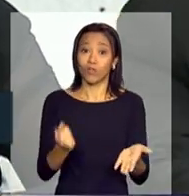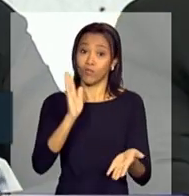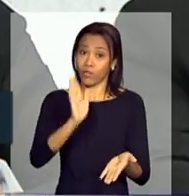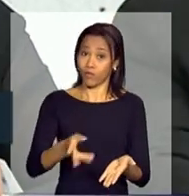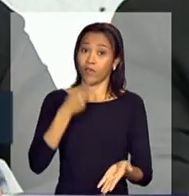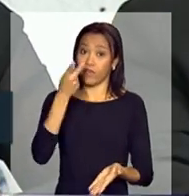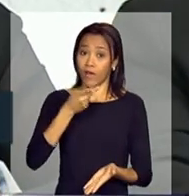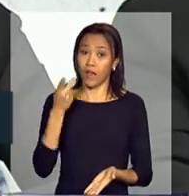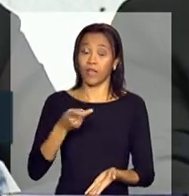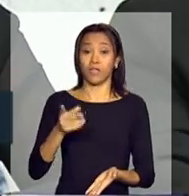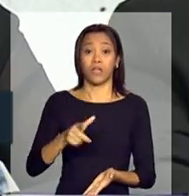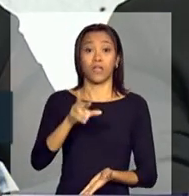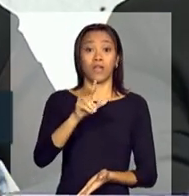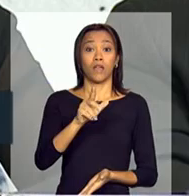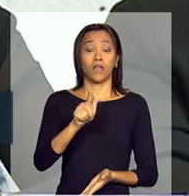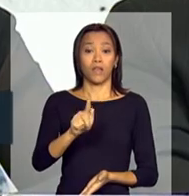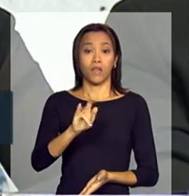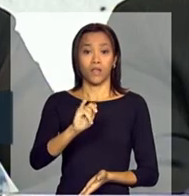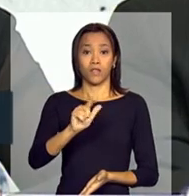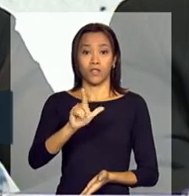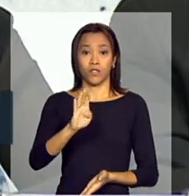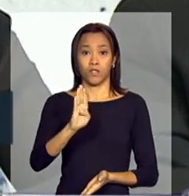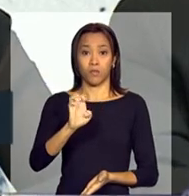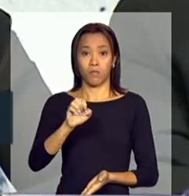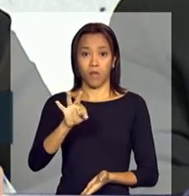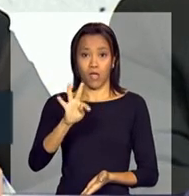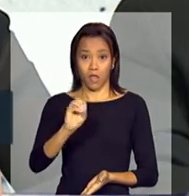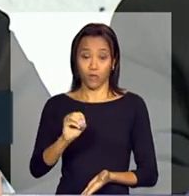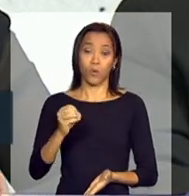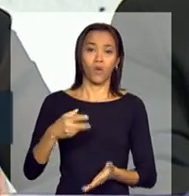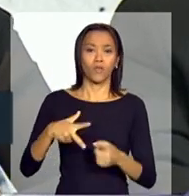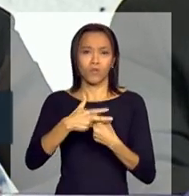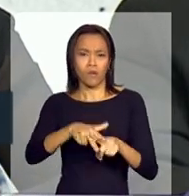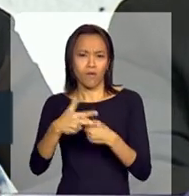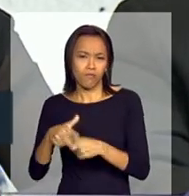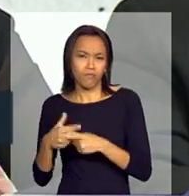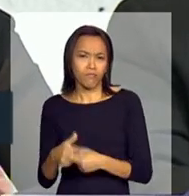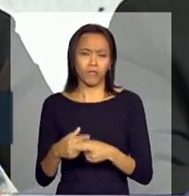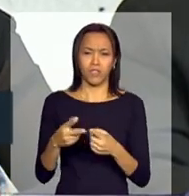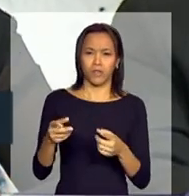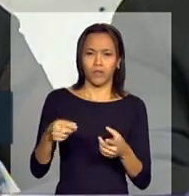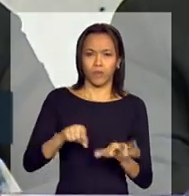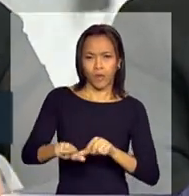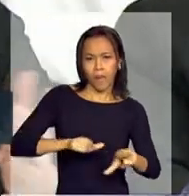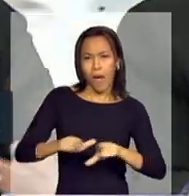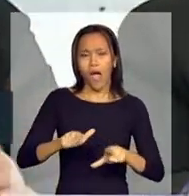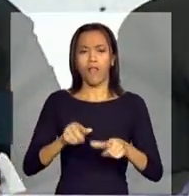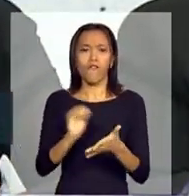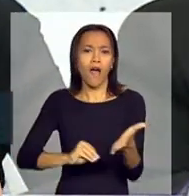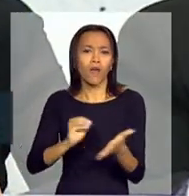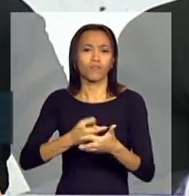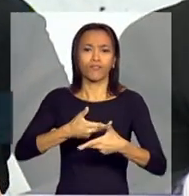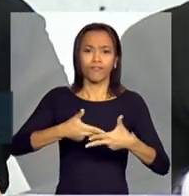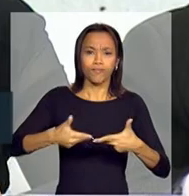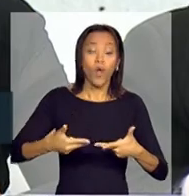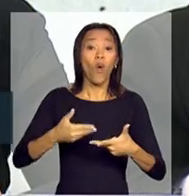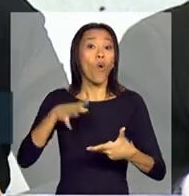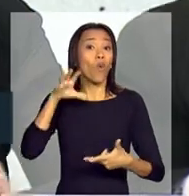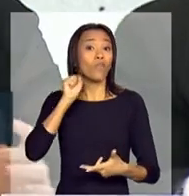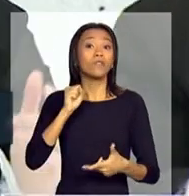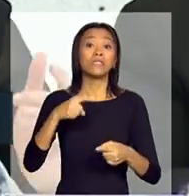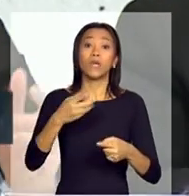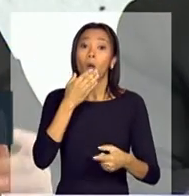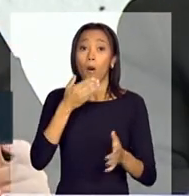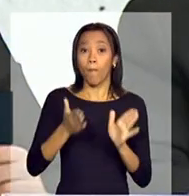ouvir críticas, para corrigir nossos rumos, para ouvir novas propostas.